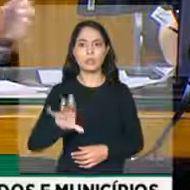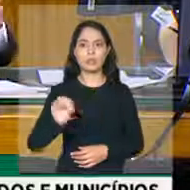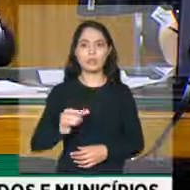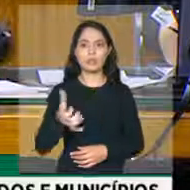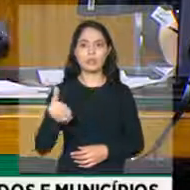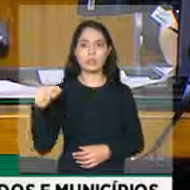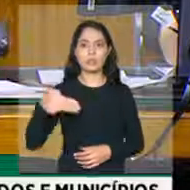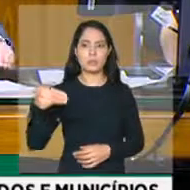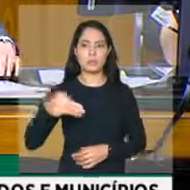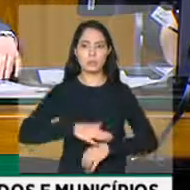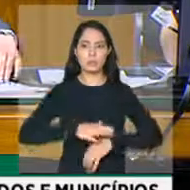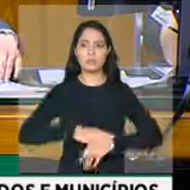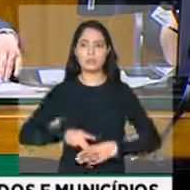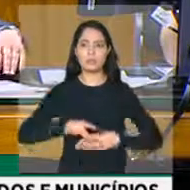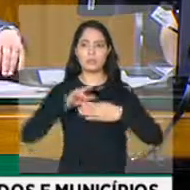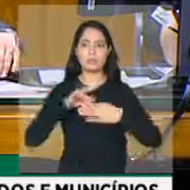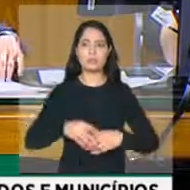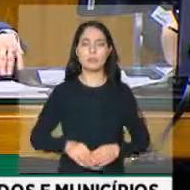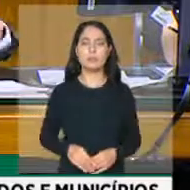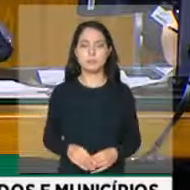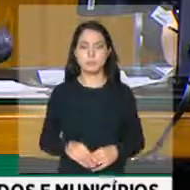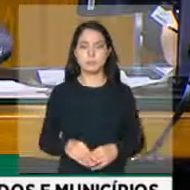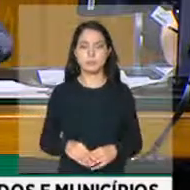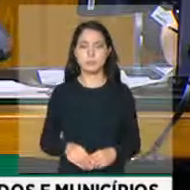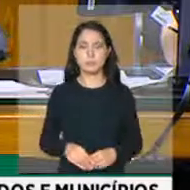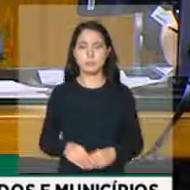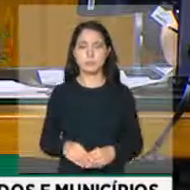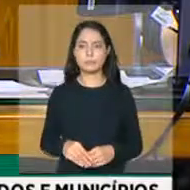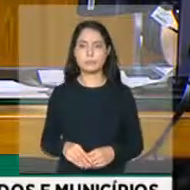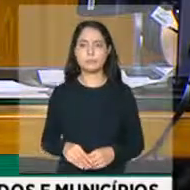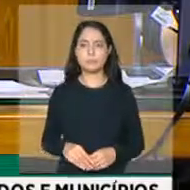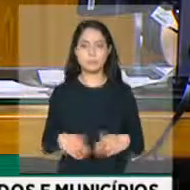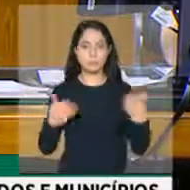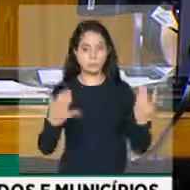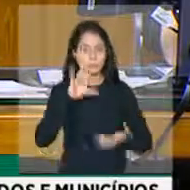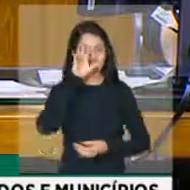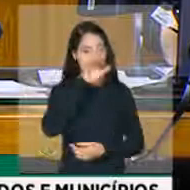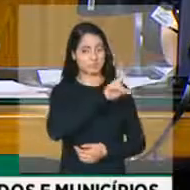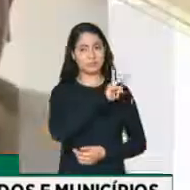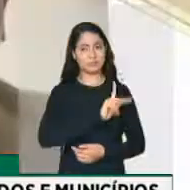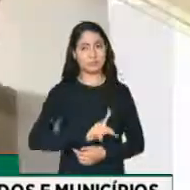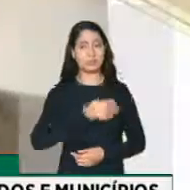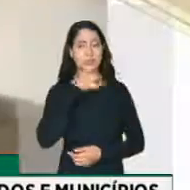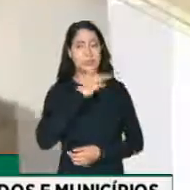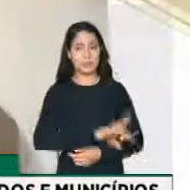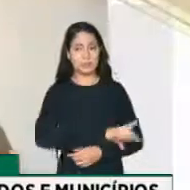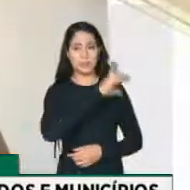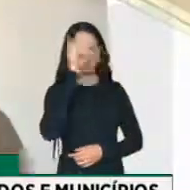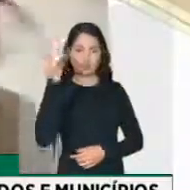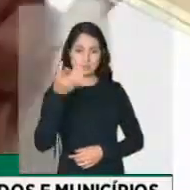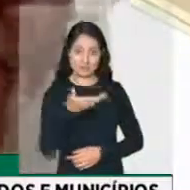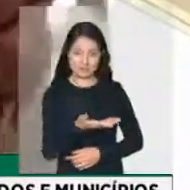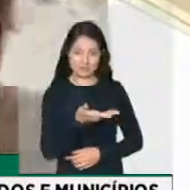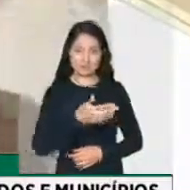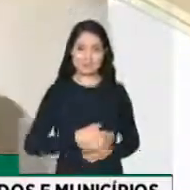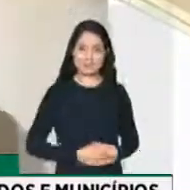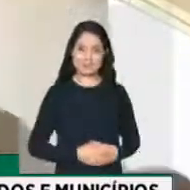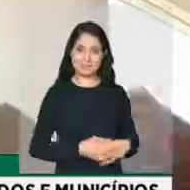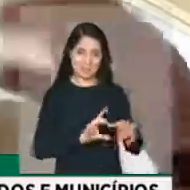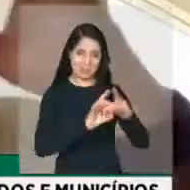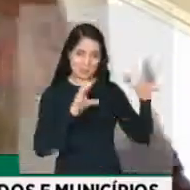com o de líder que está aqui inscrito. Bom, presidente, muito obrigado. Bom dia, liberado o som agora.